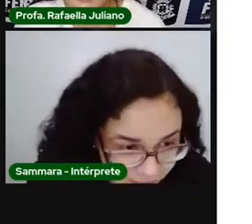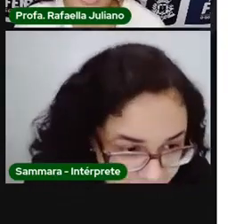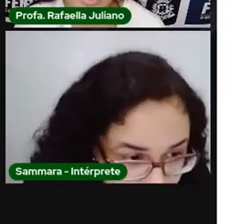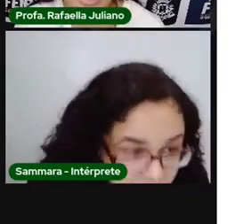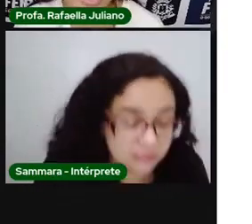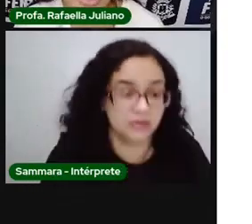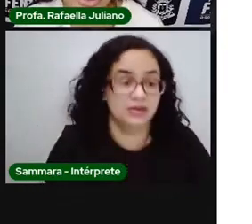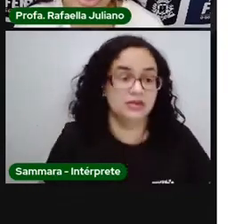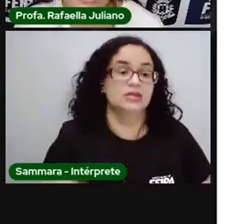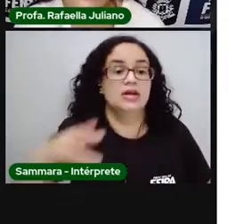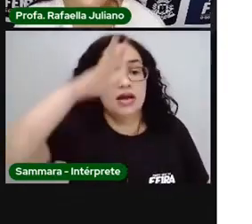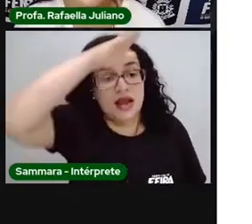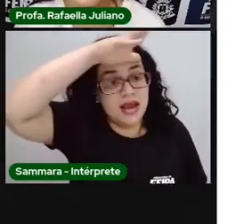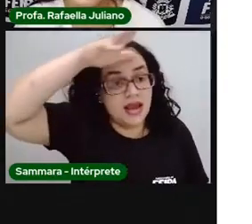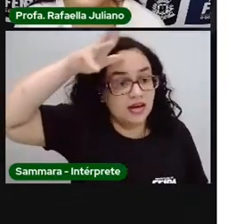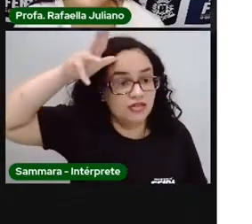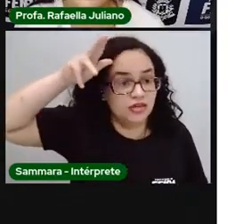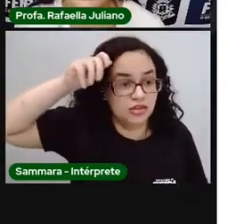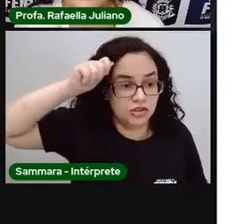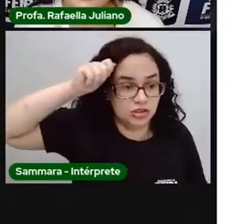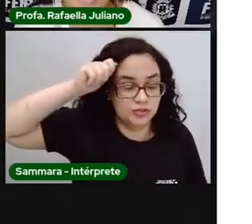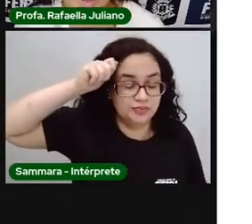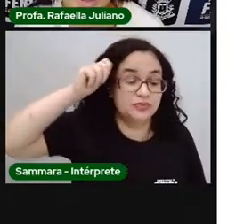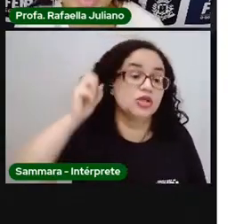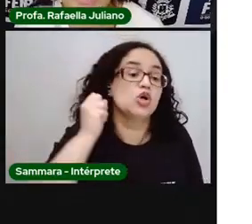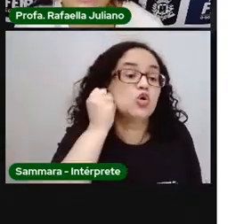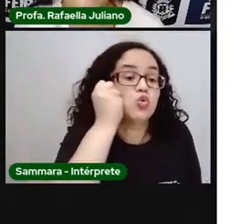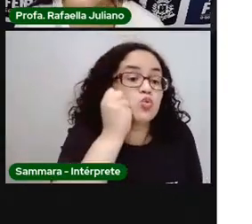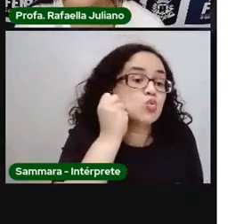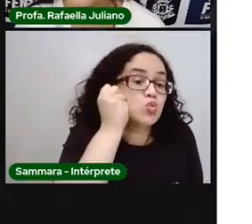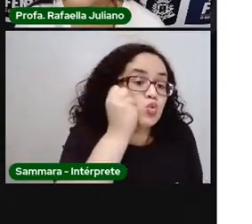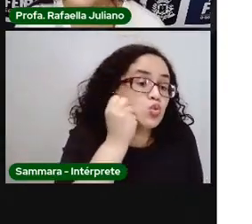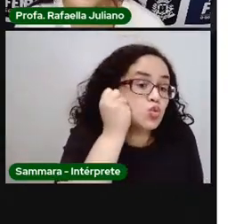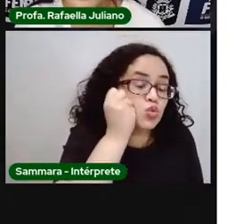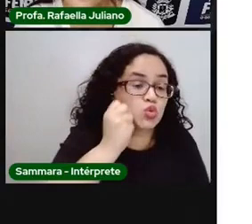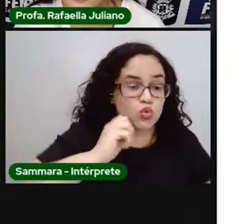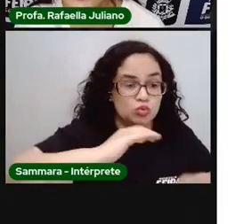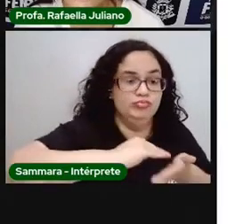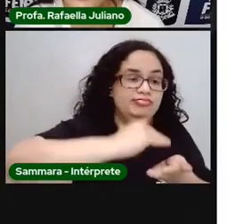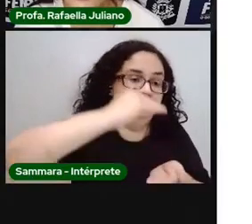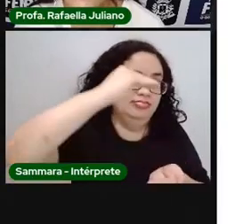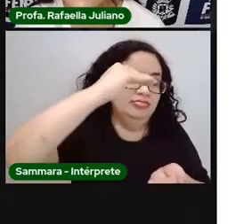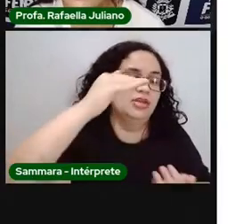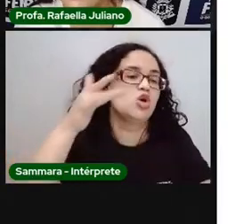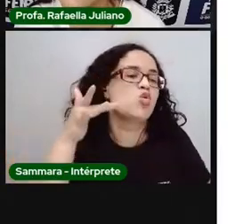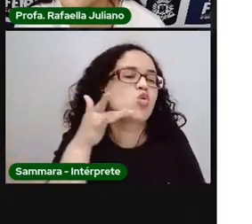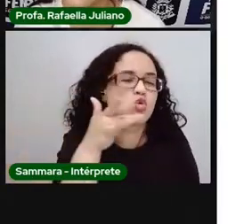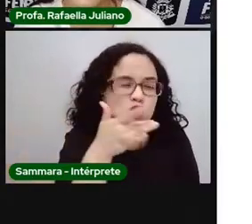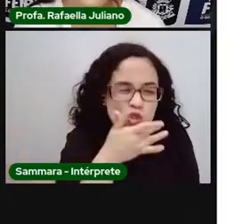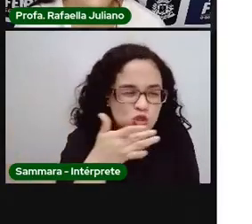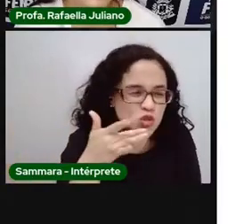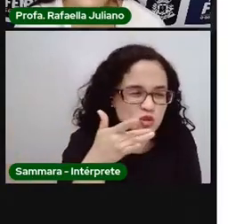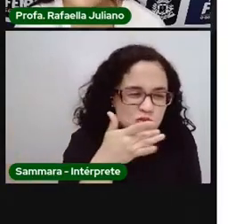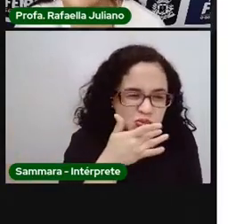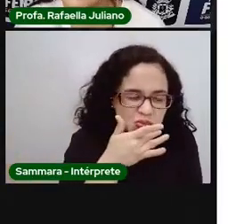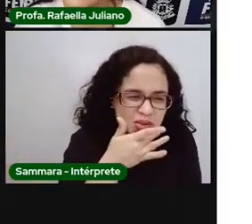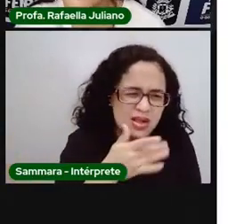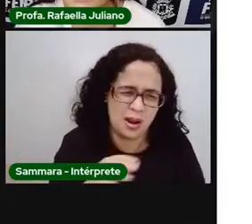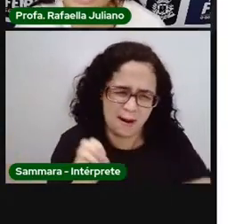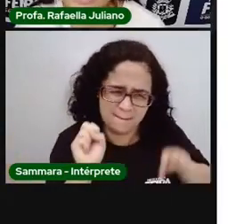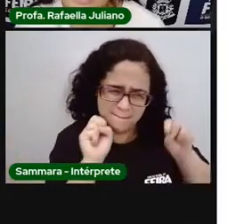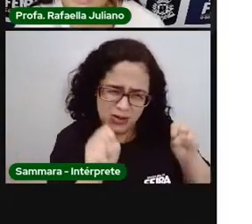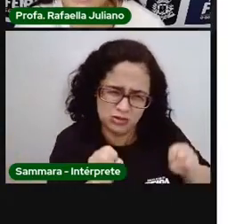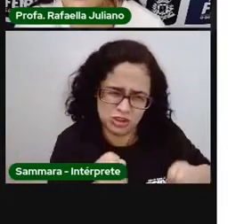refrigerante, suco industrializado. Hum, tudo gostoso, né? Mas eu posso comer